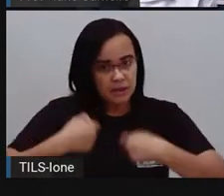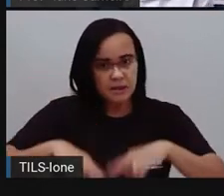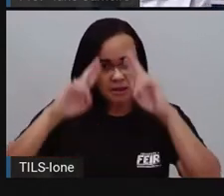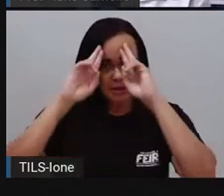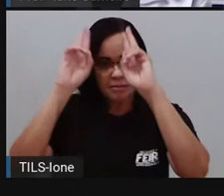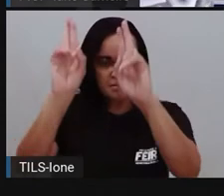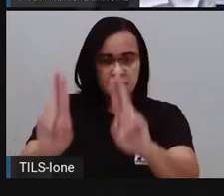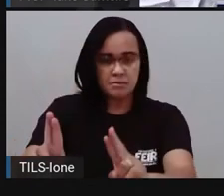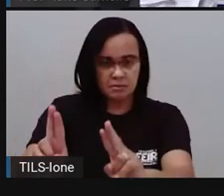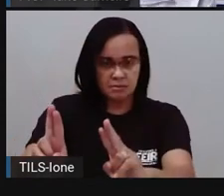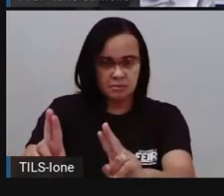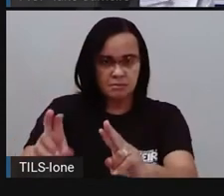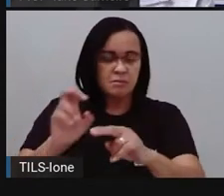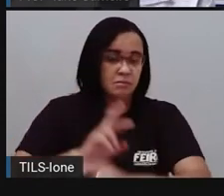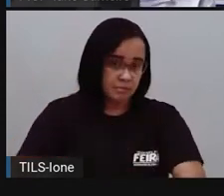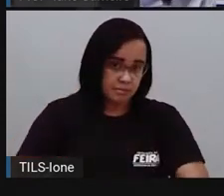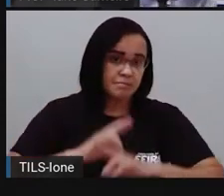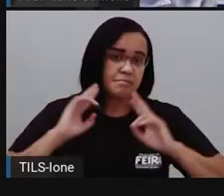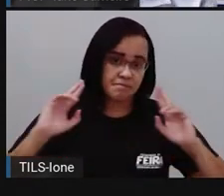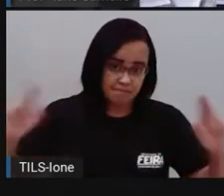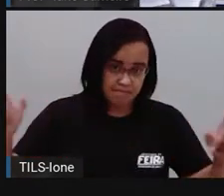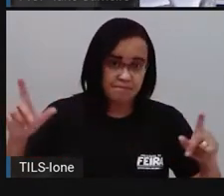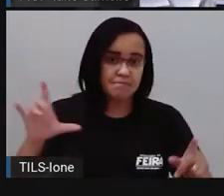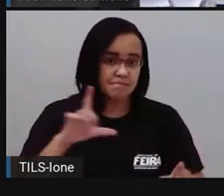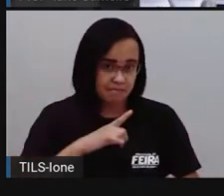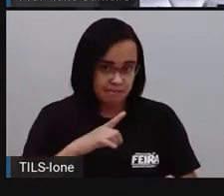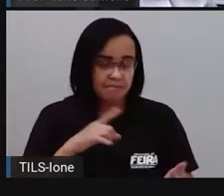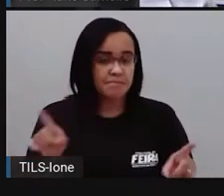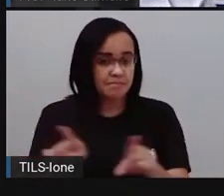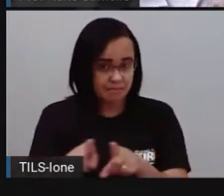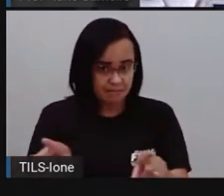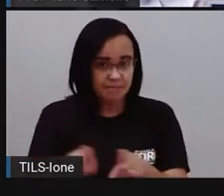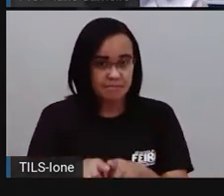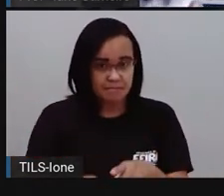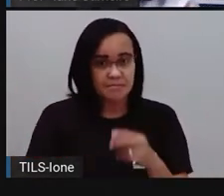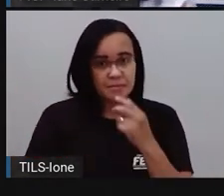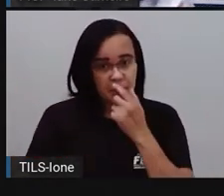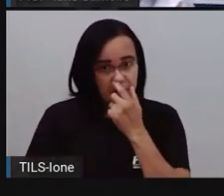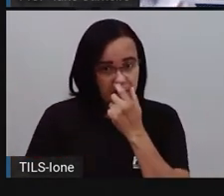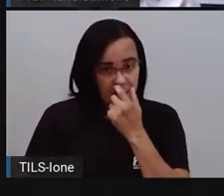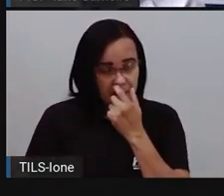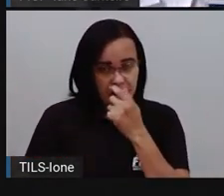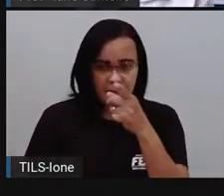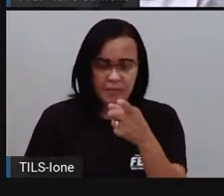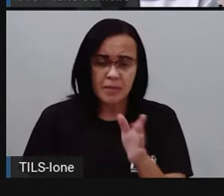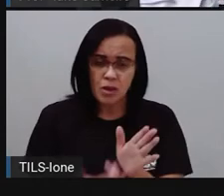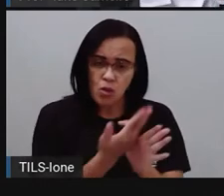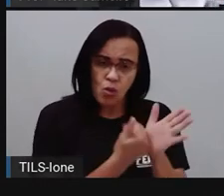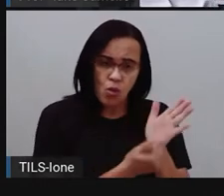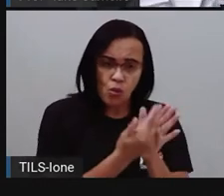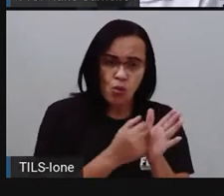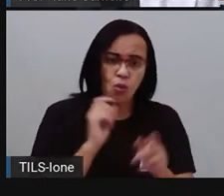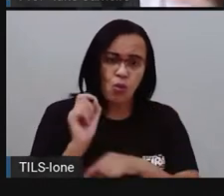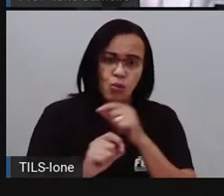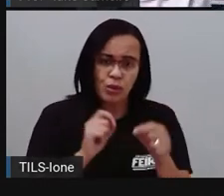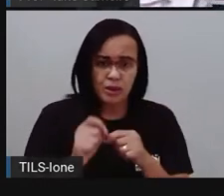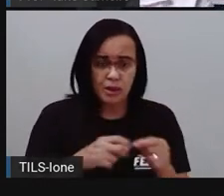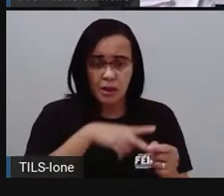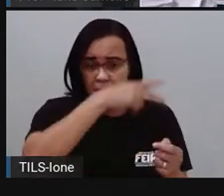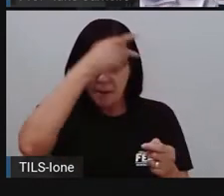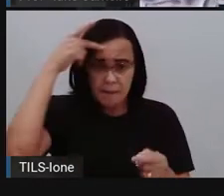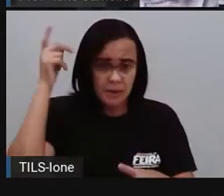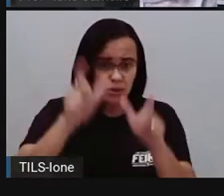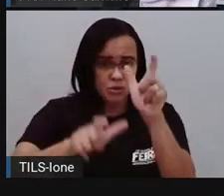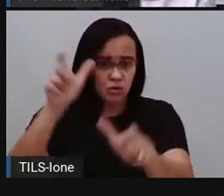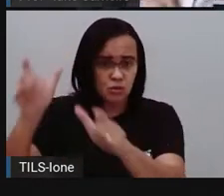essas diferenças também, tá joia? Então, olha só que imagem legal de pessoas de várias religiões em harmonia, convivendo junto,